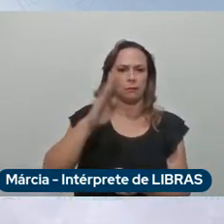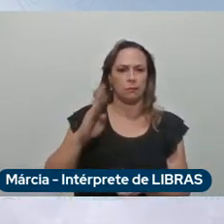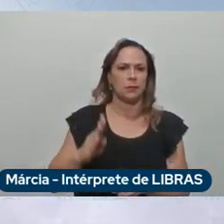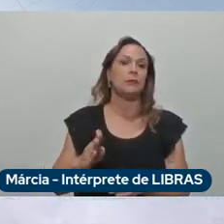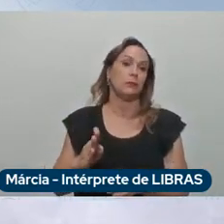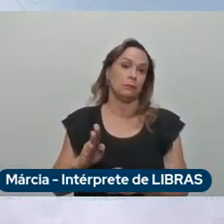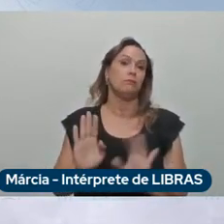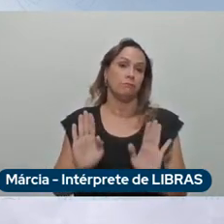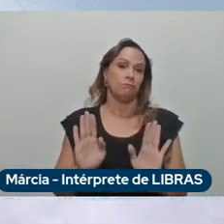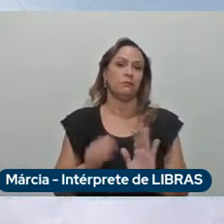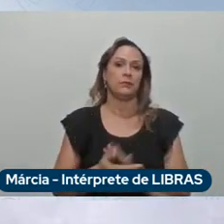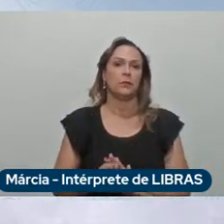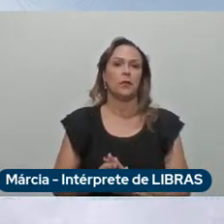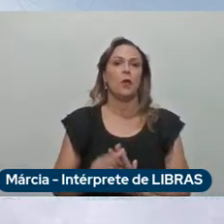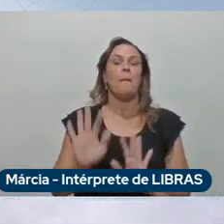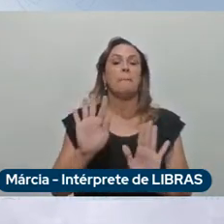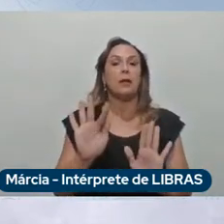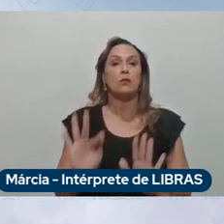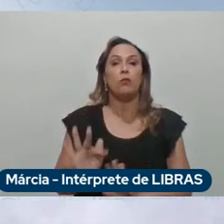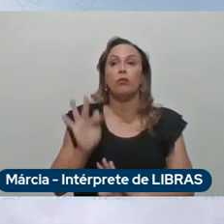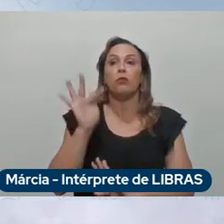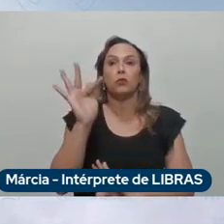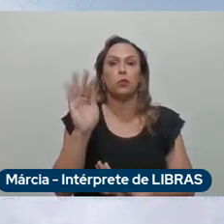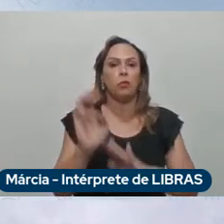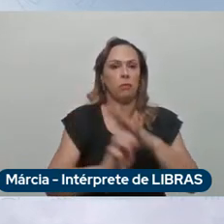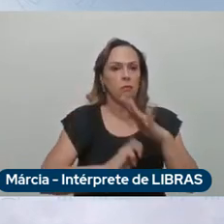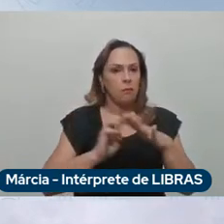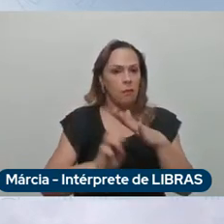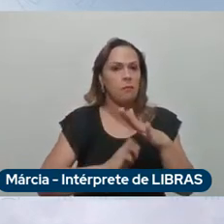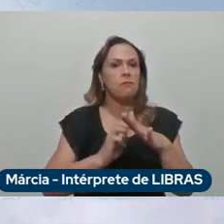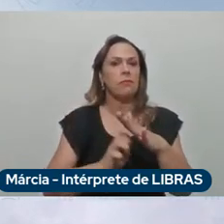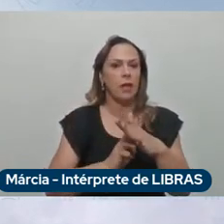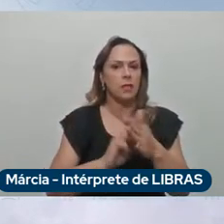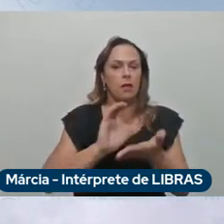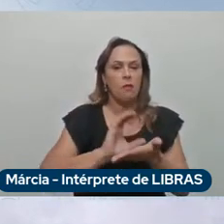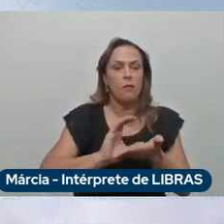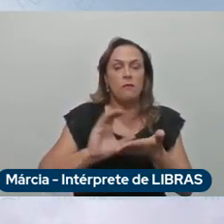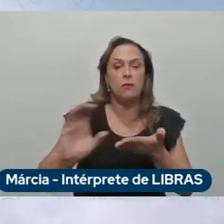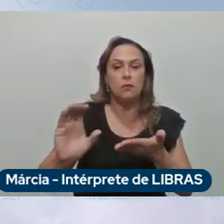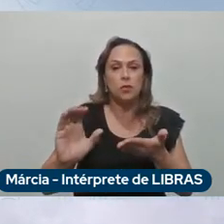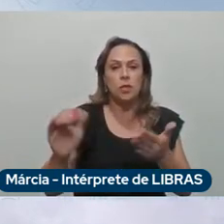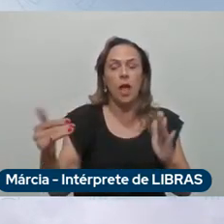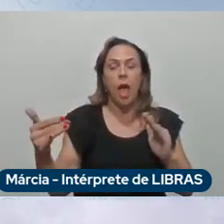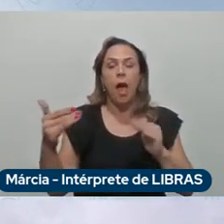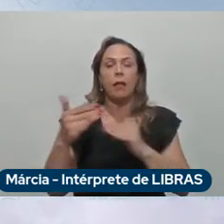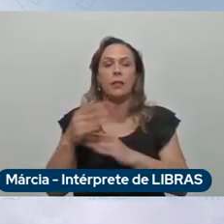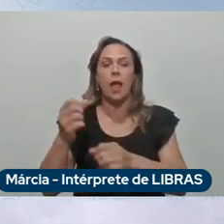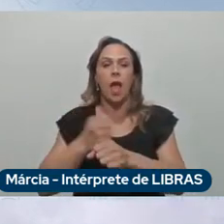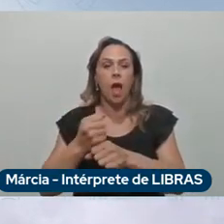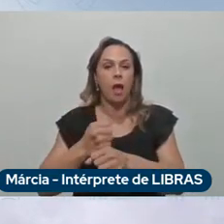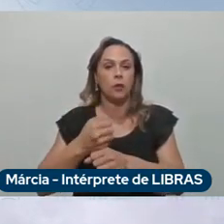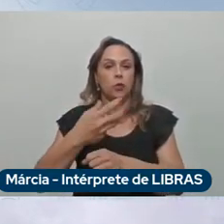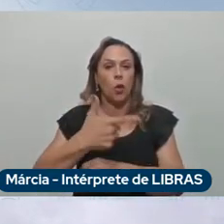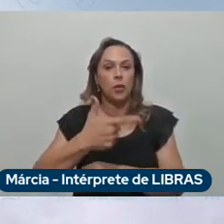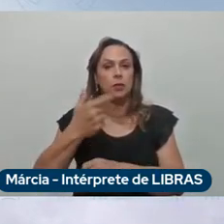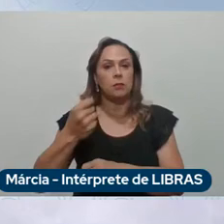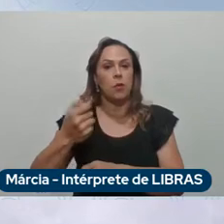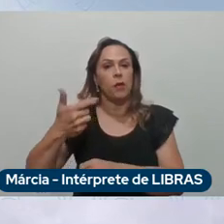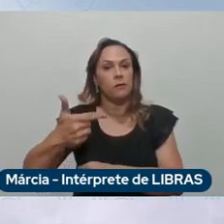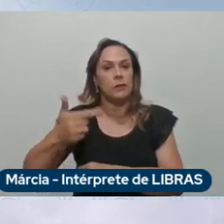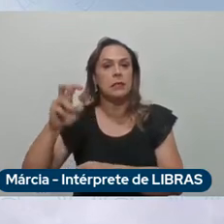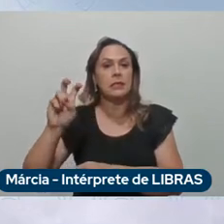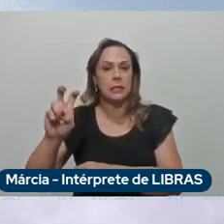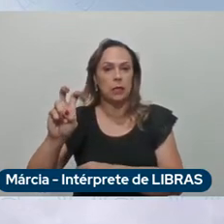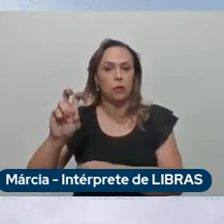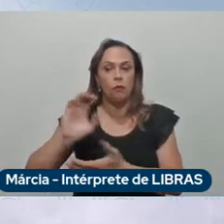para esse futuro Stellantis investirá até 25 até 2025 30 bilhões ou mais de euro é